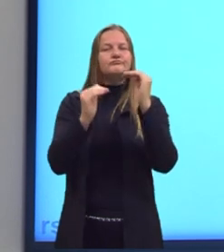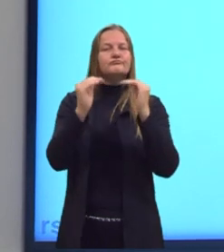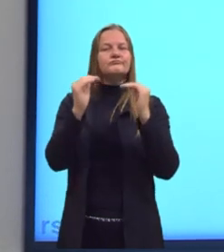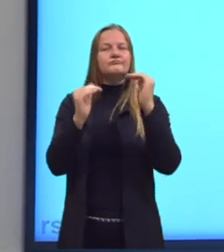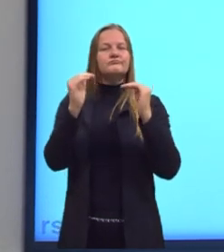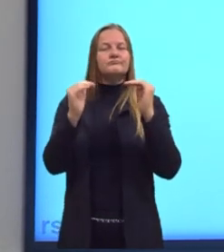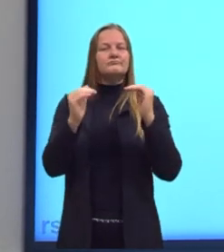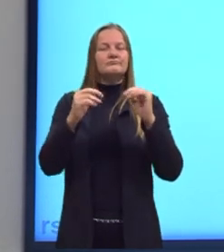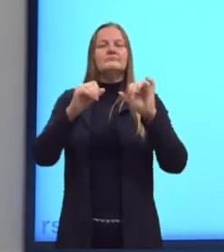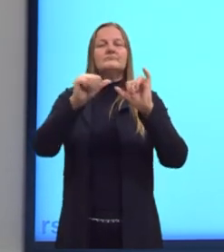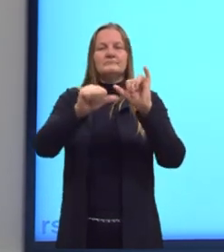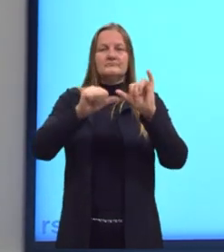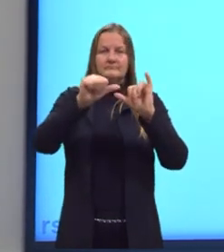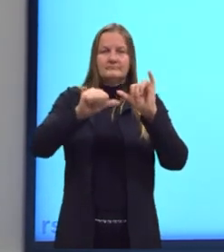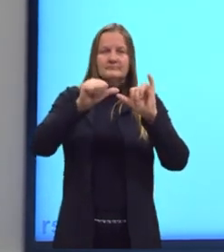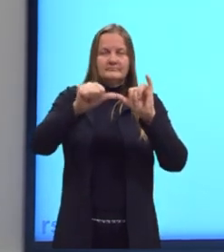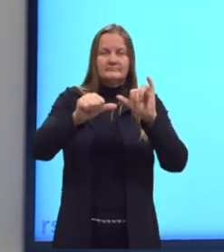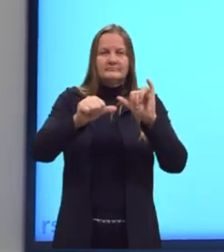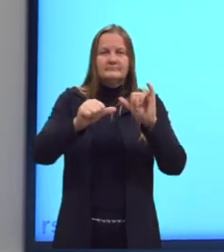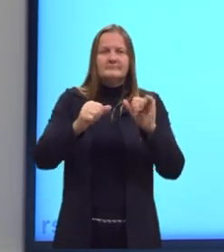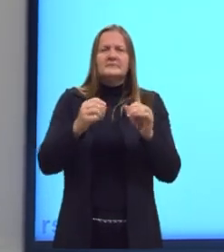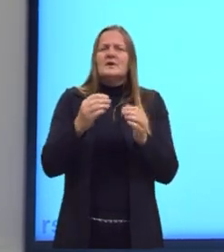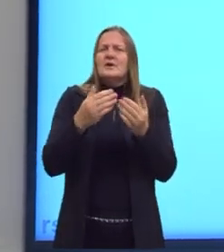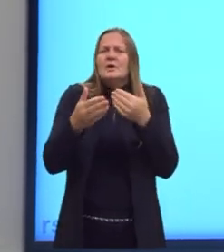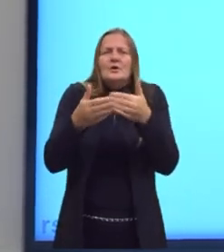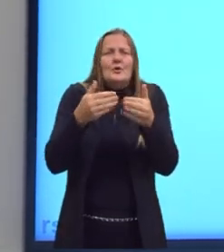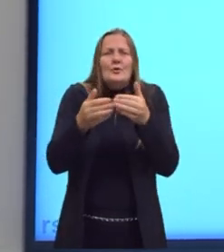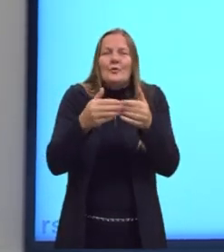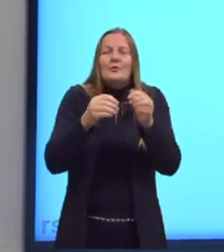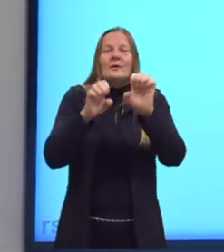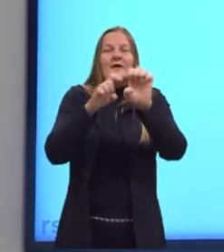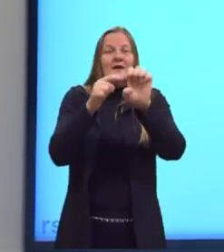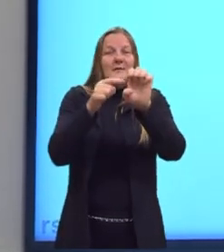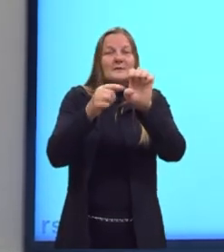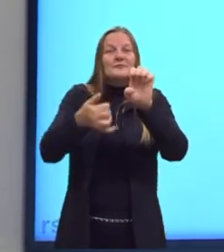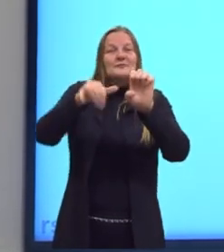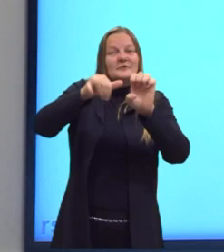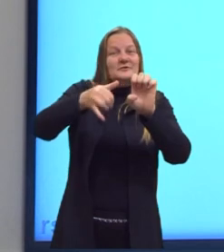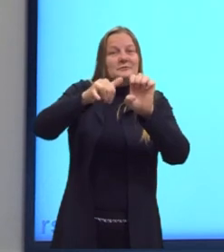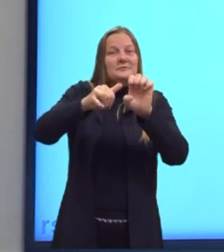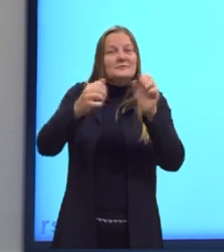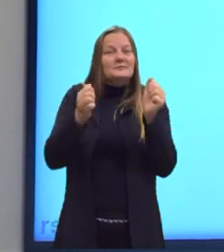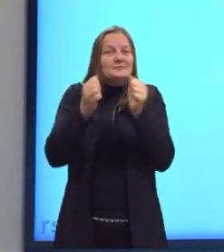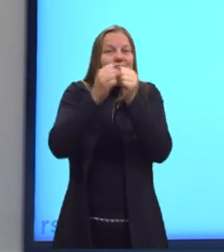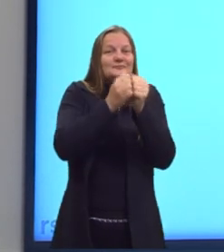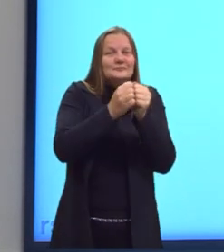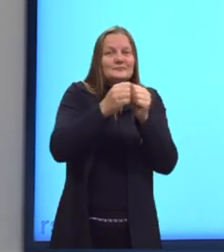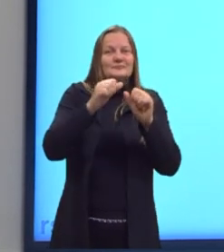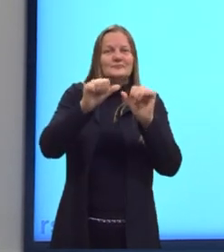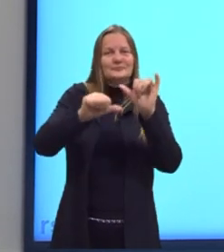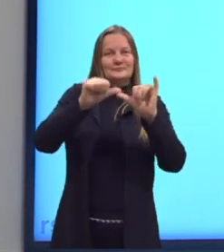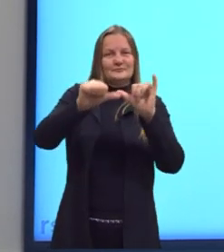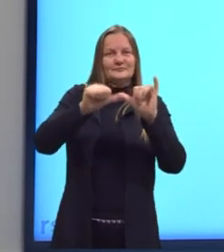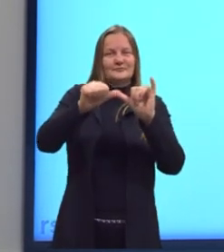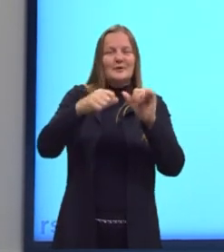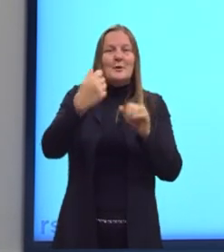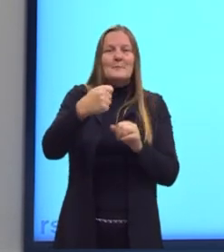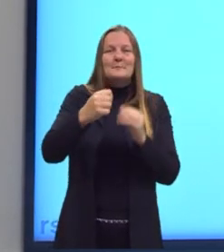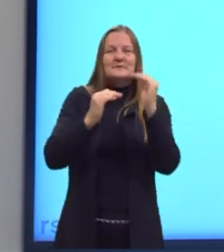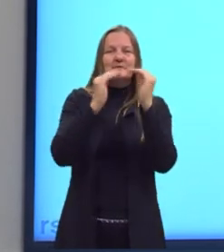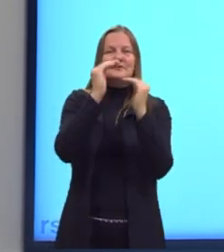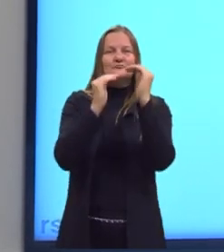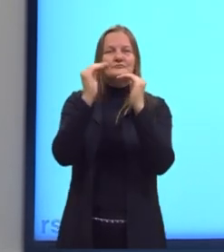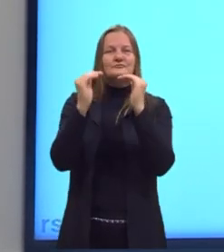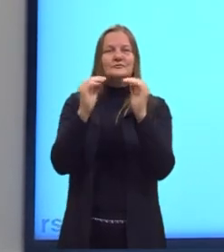Porque nas reações, todos os elementos químicos que eu tenho do lado dos reagentes, todos, eu preciso